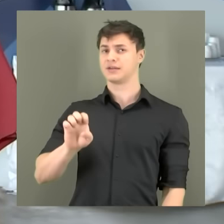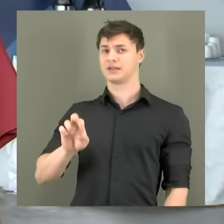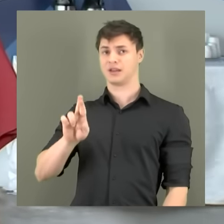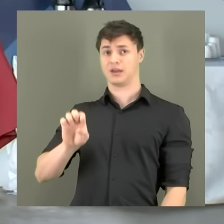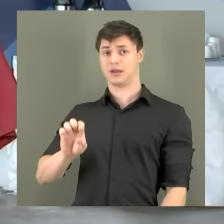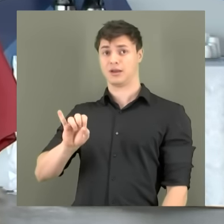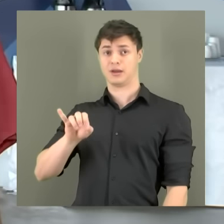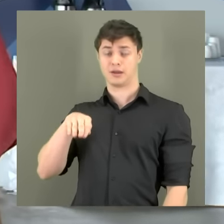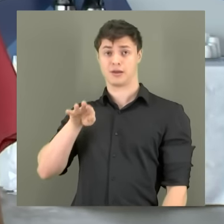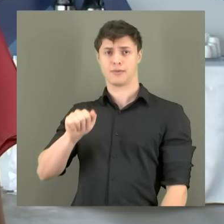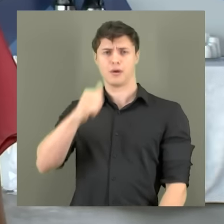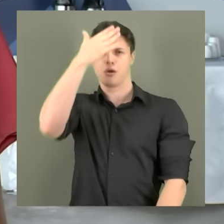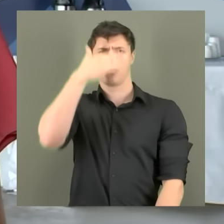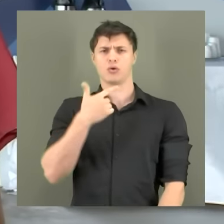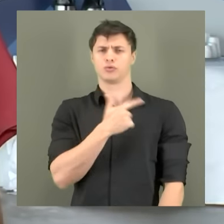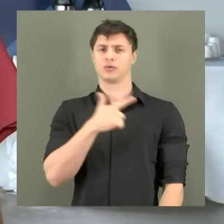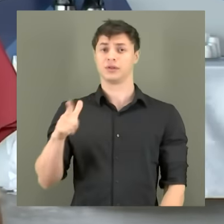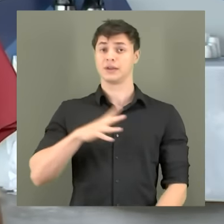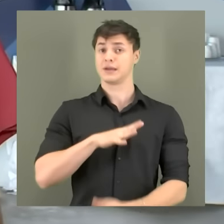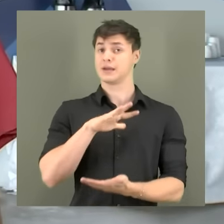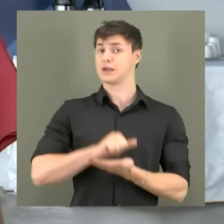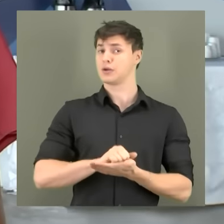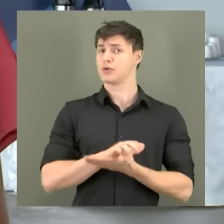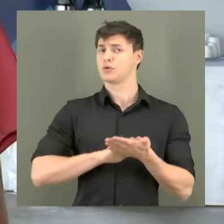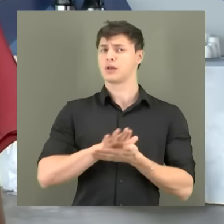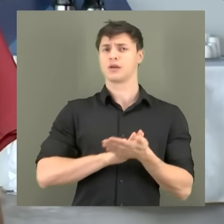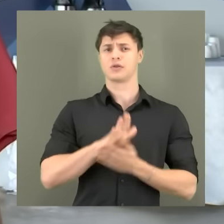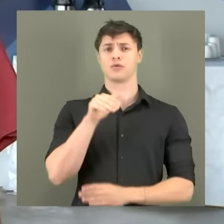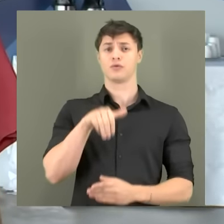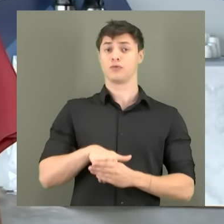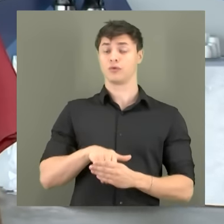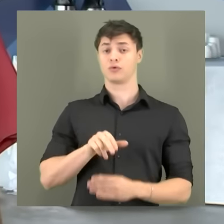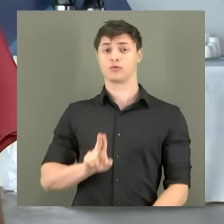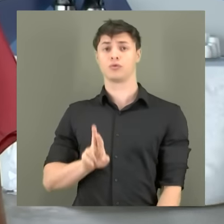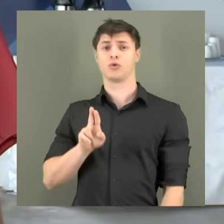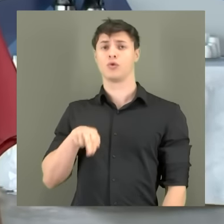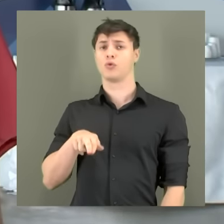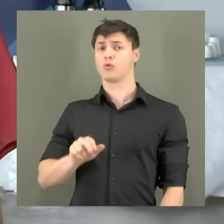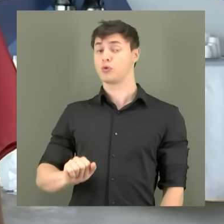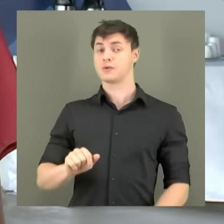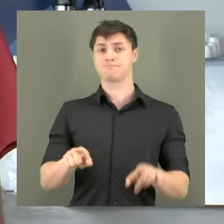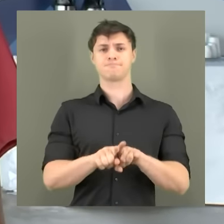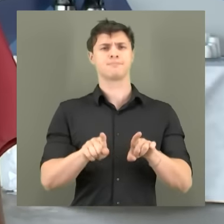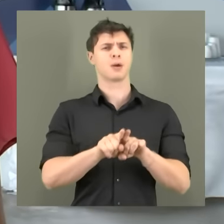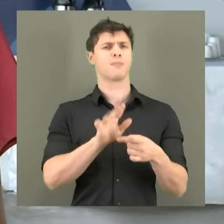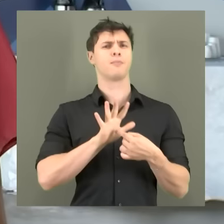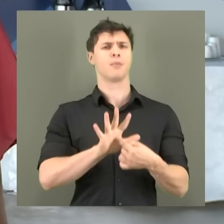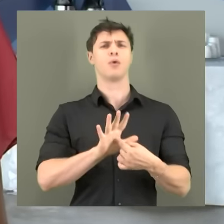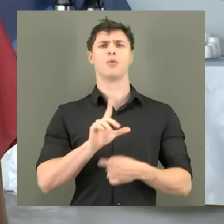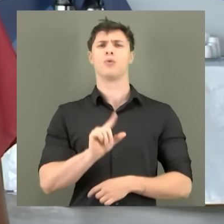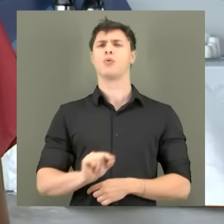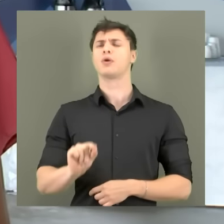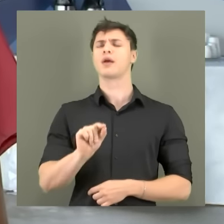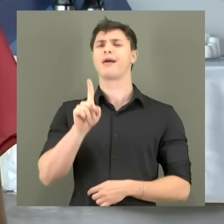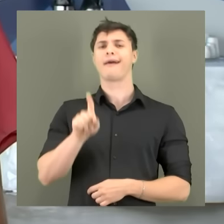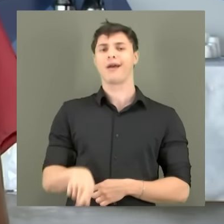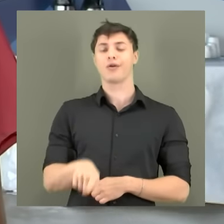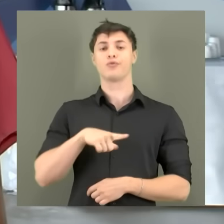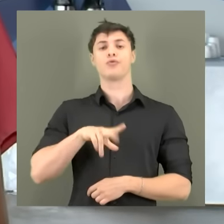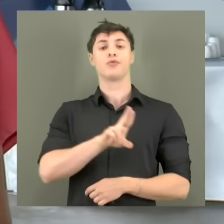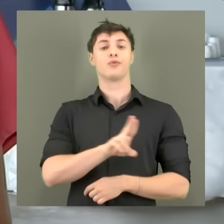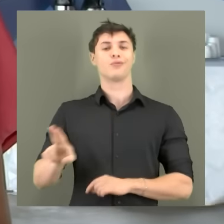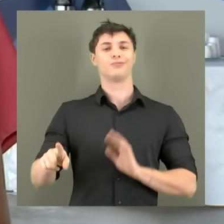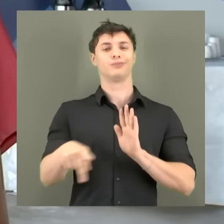comprova que não há registro de nenhum voto na urna e assim como também mostra o nome dos candidatos